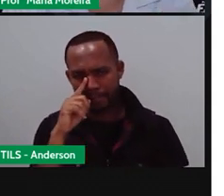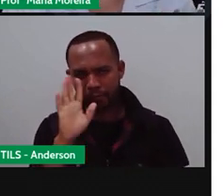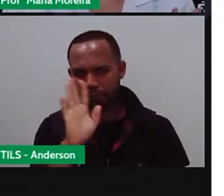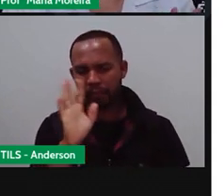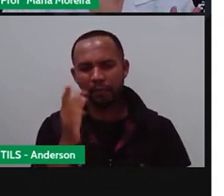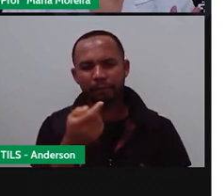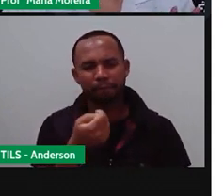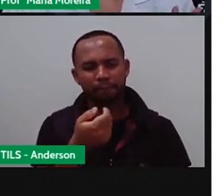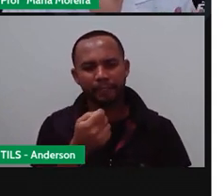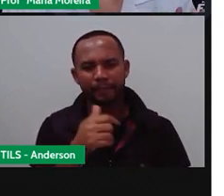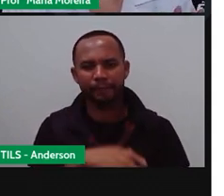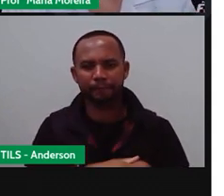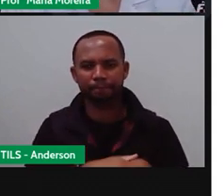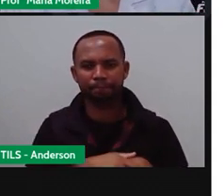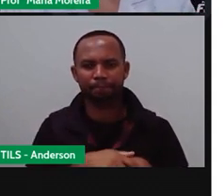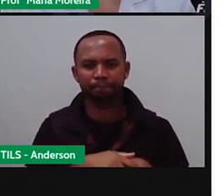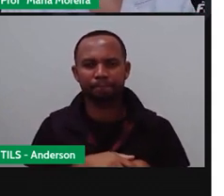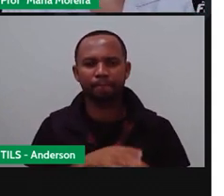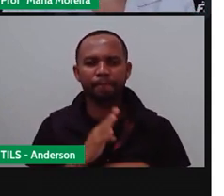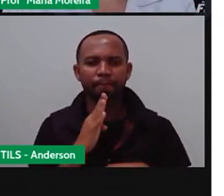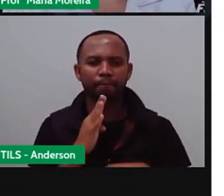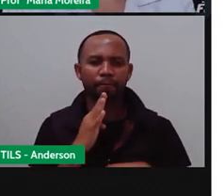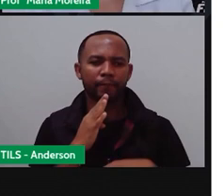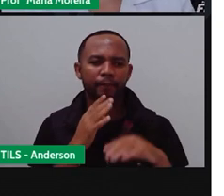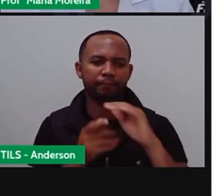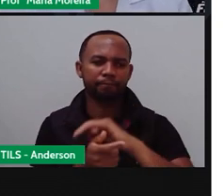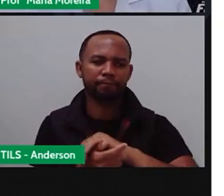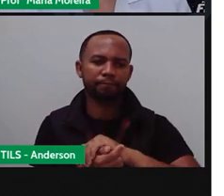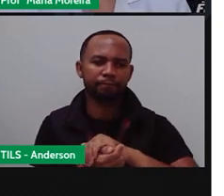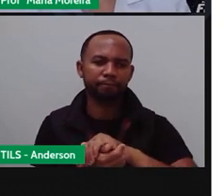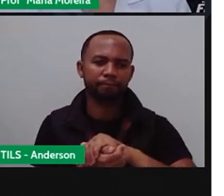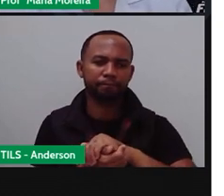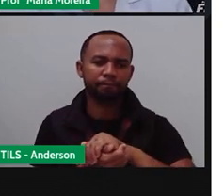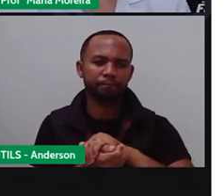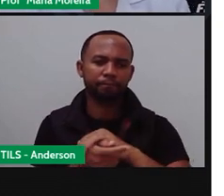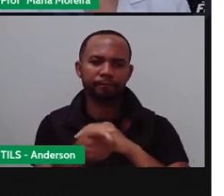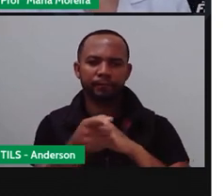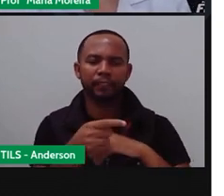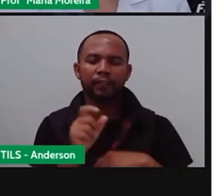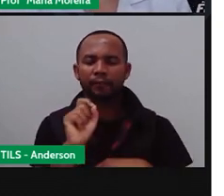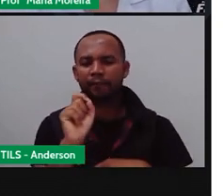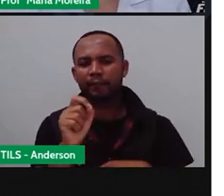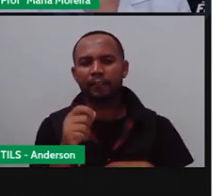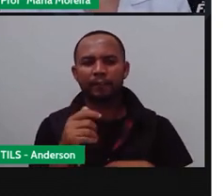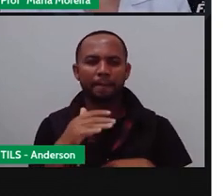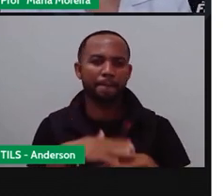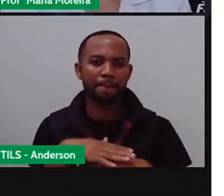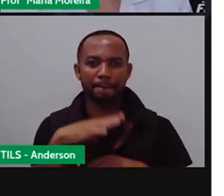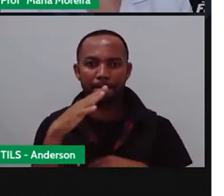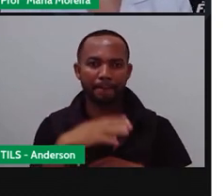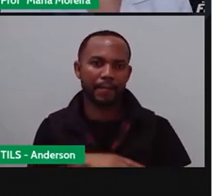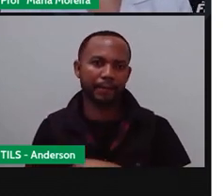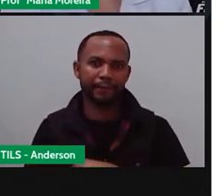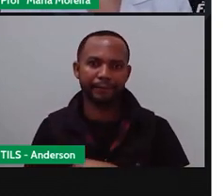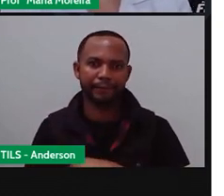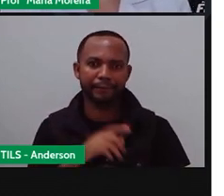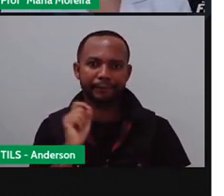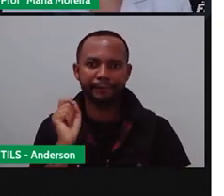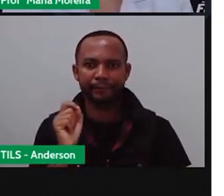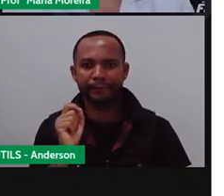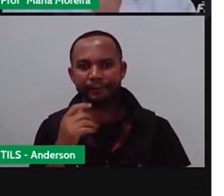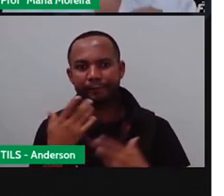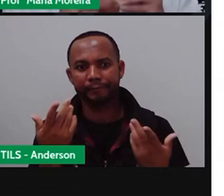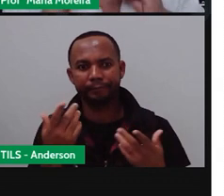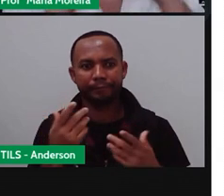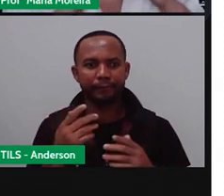pertinho. É isso? Os animais que possuem as características podem entrar nas categorias mais graves, né, ficam